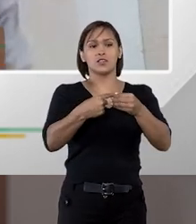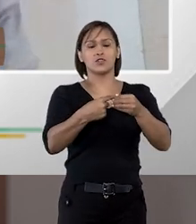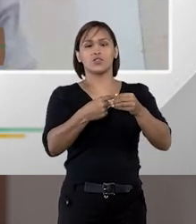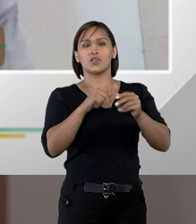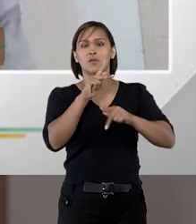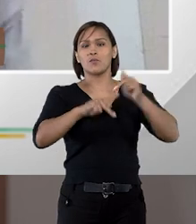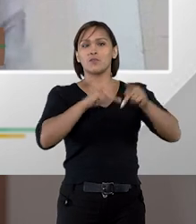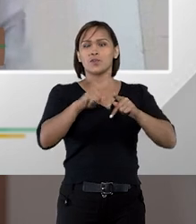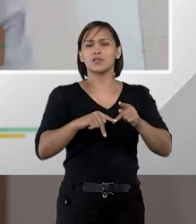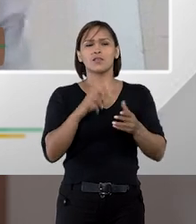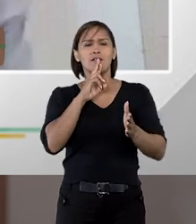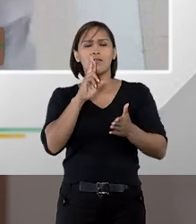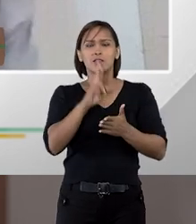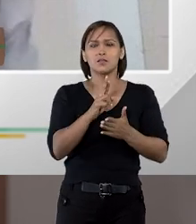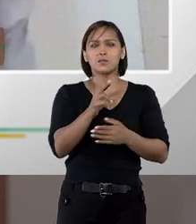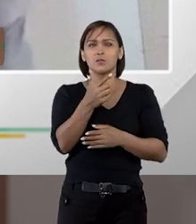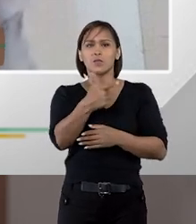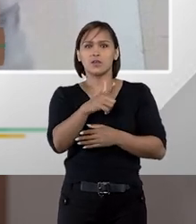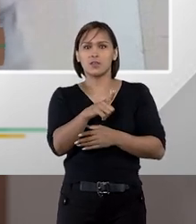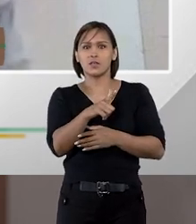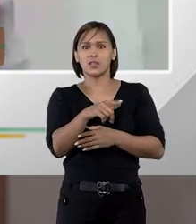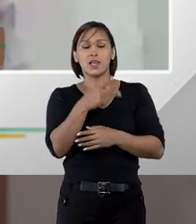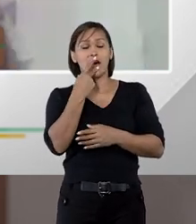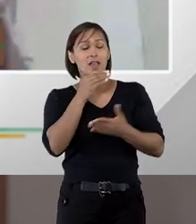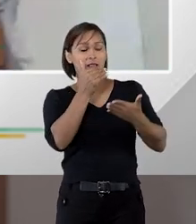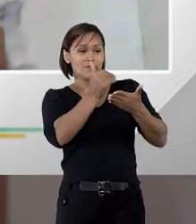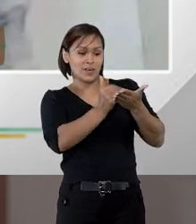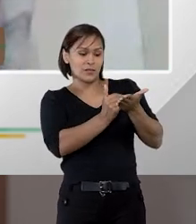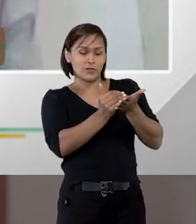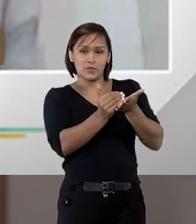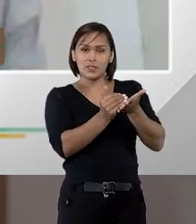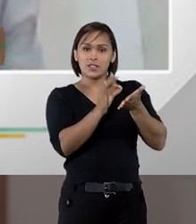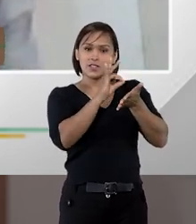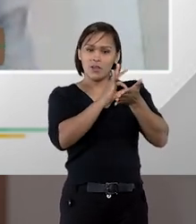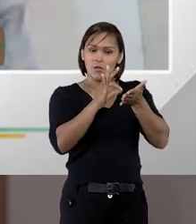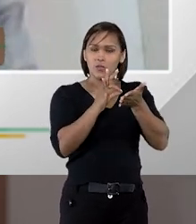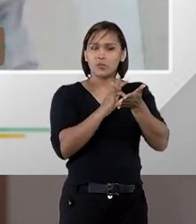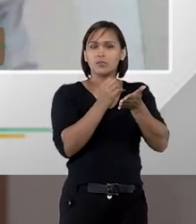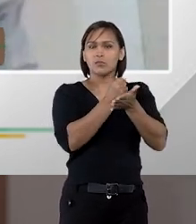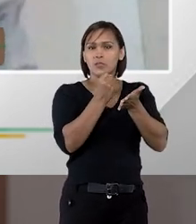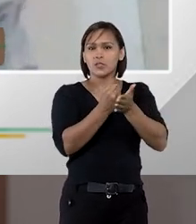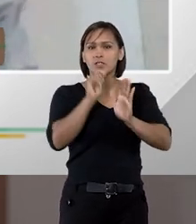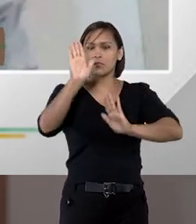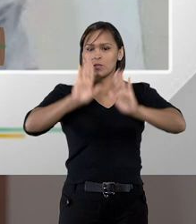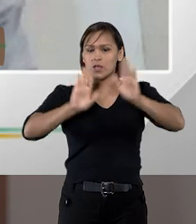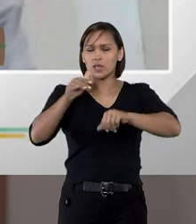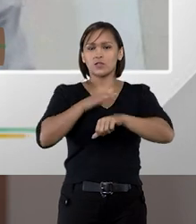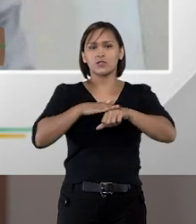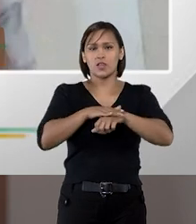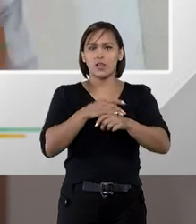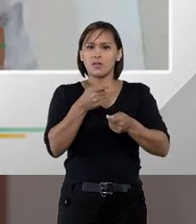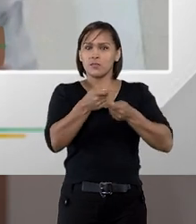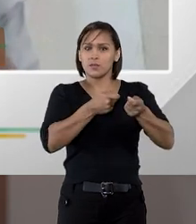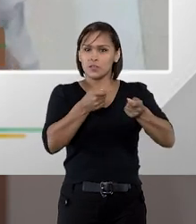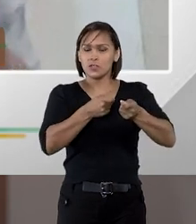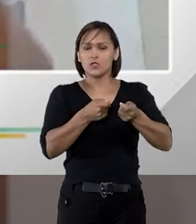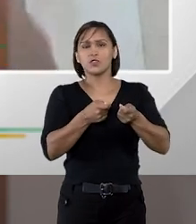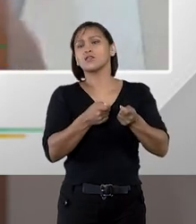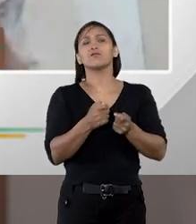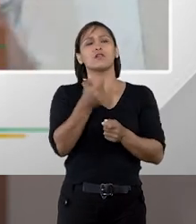e aí ele não sabe qual é a solução a ser tomada, ele vai iniciar o procedimento listatório do diálogo competitivo,